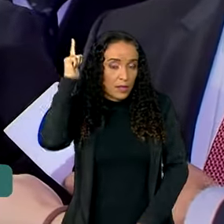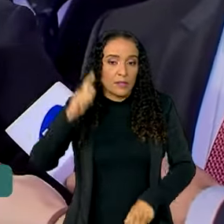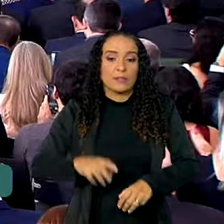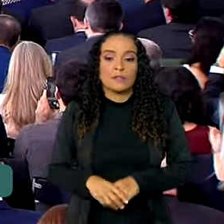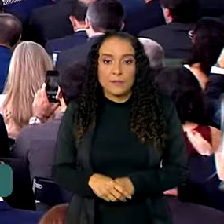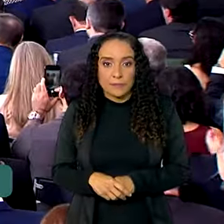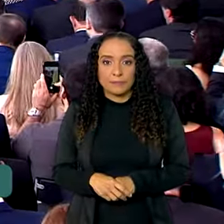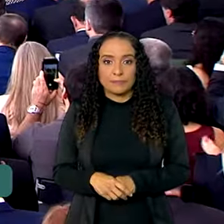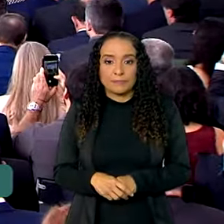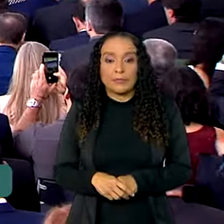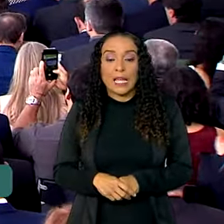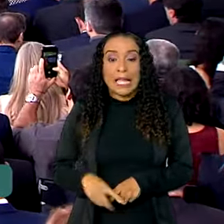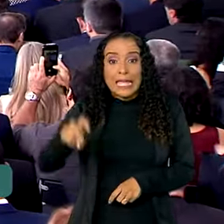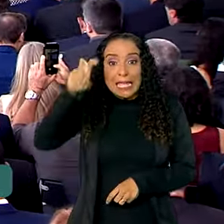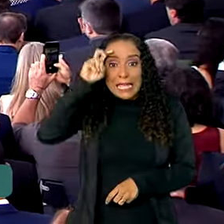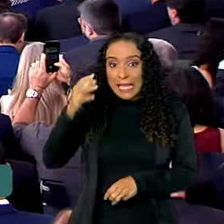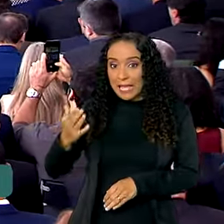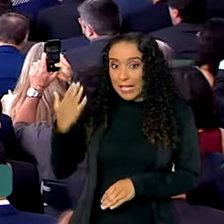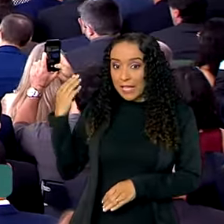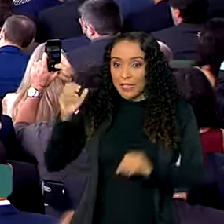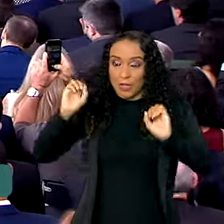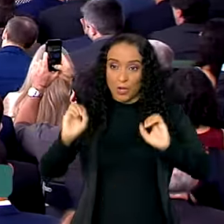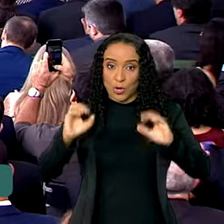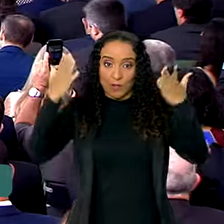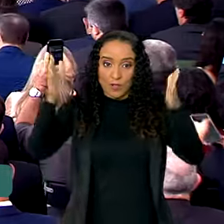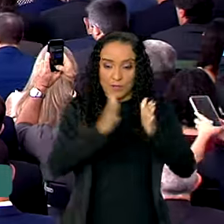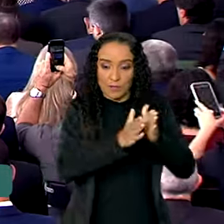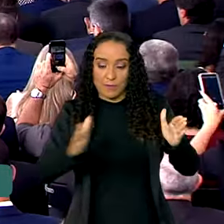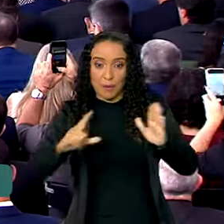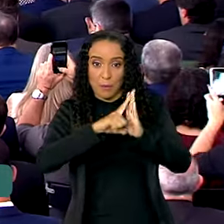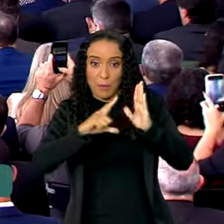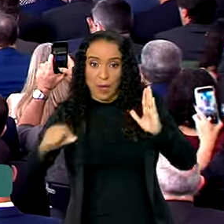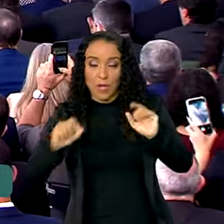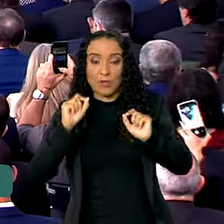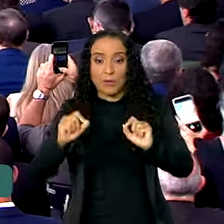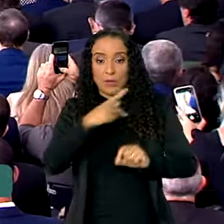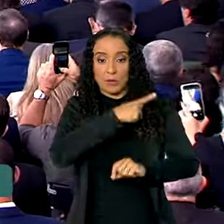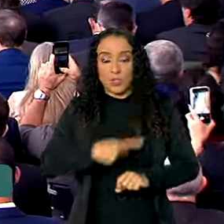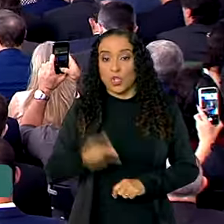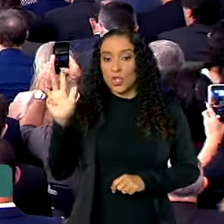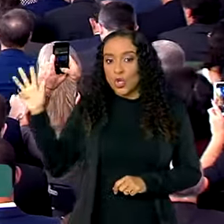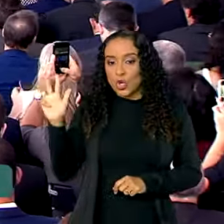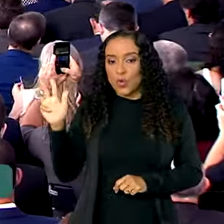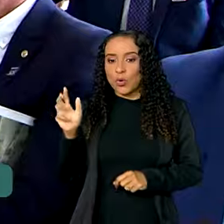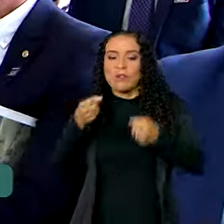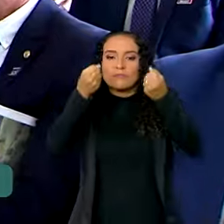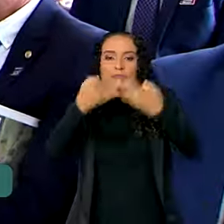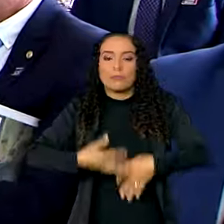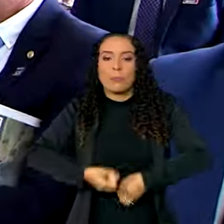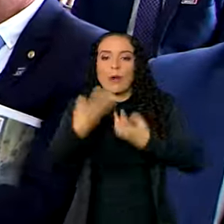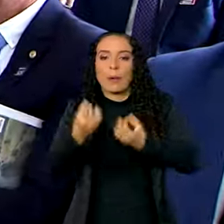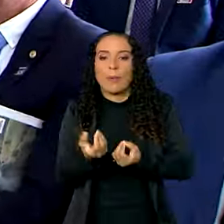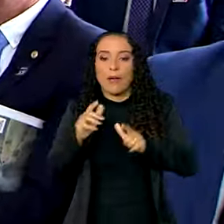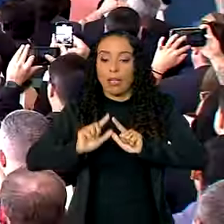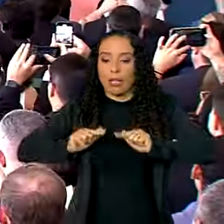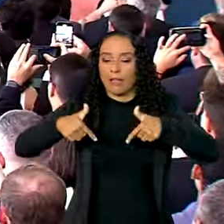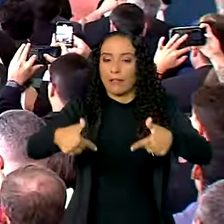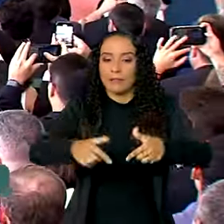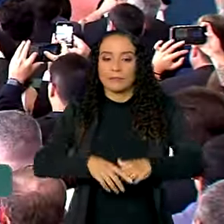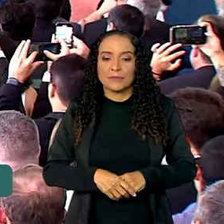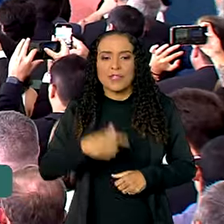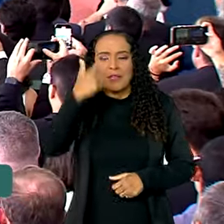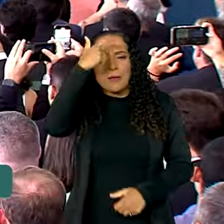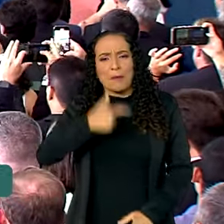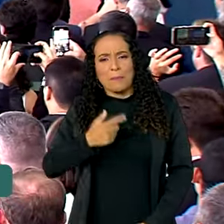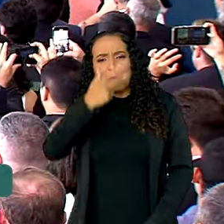Moraes. Nessa quinta-feira, durante evento no Palácio do Planalto, o presidente Lula comentou sobre a operação. Eu sou